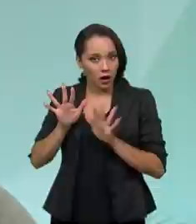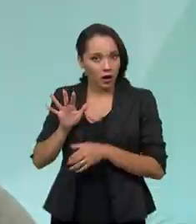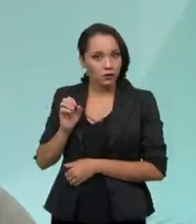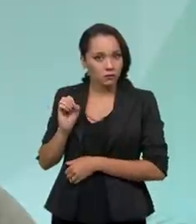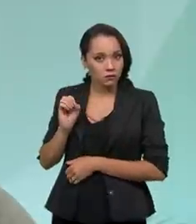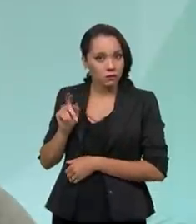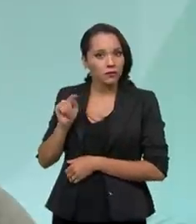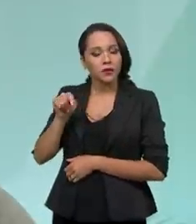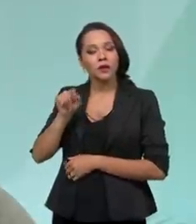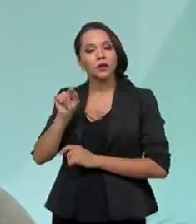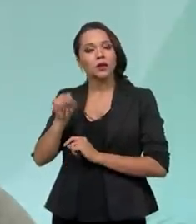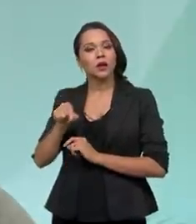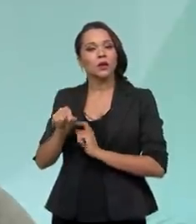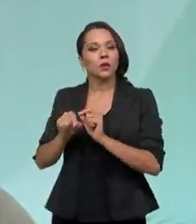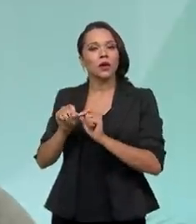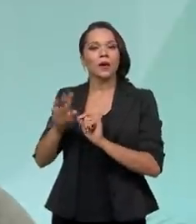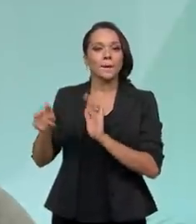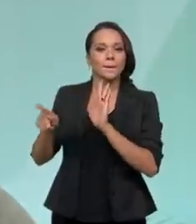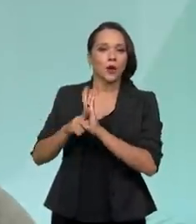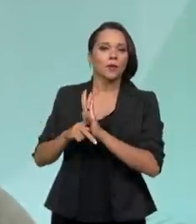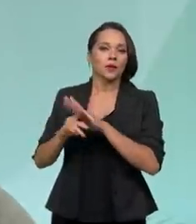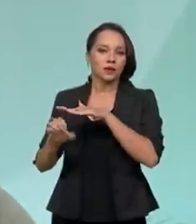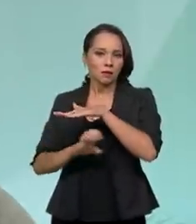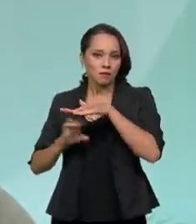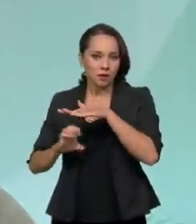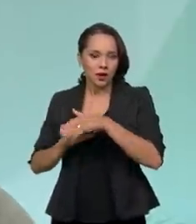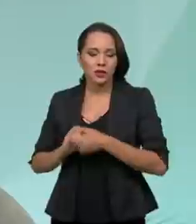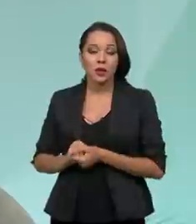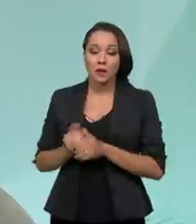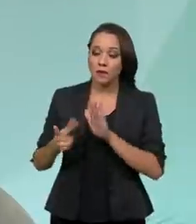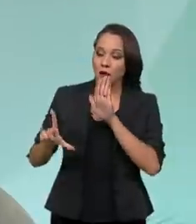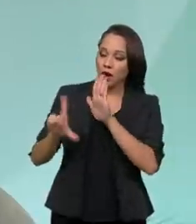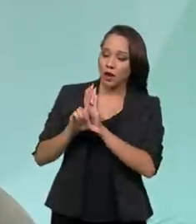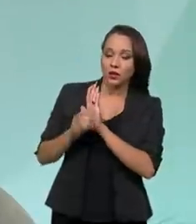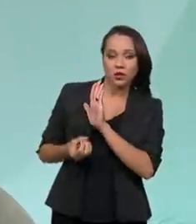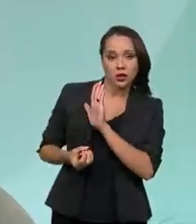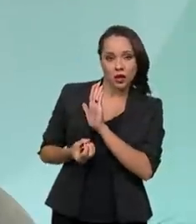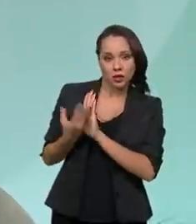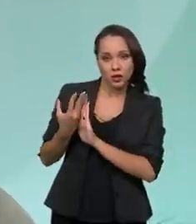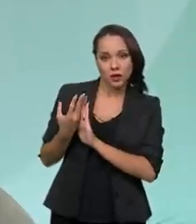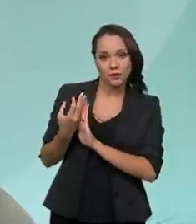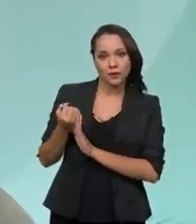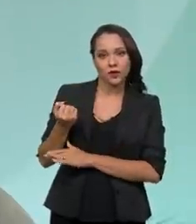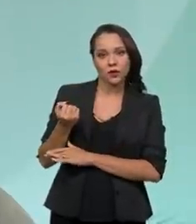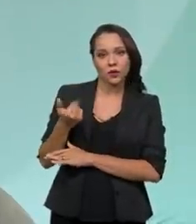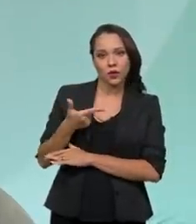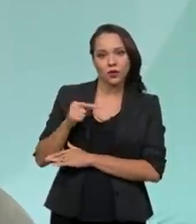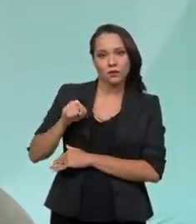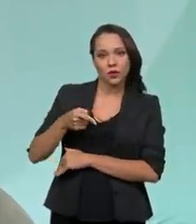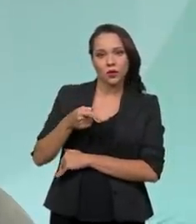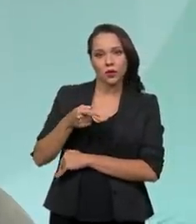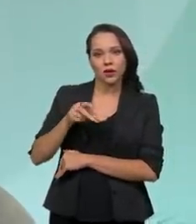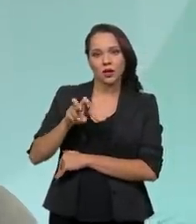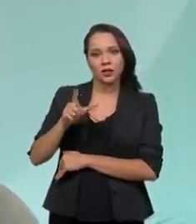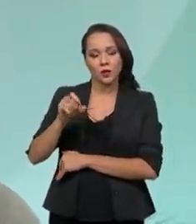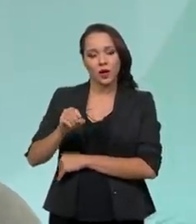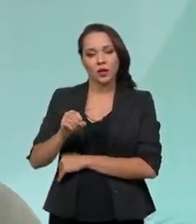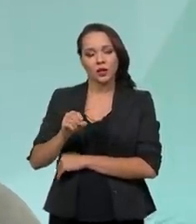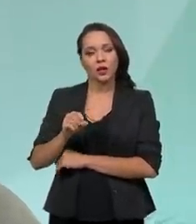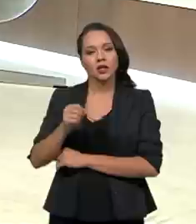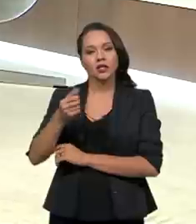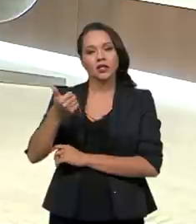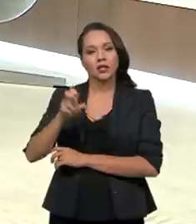uma questão que é própria da empresa, pela lei de criação, que é a 12.550, de 15 de dezembro de